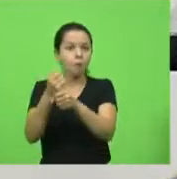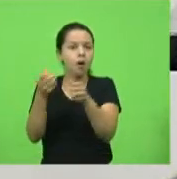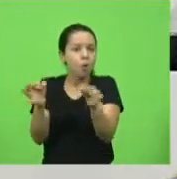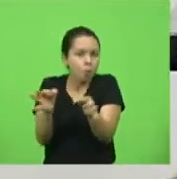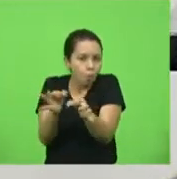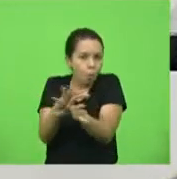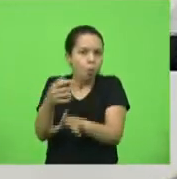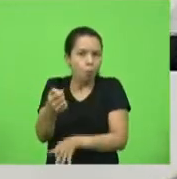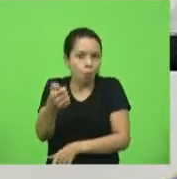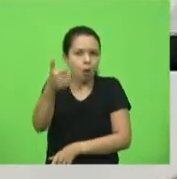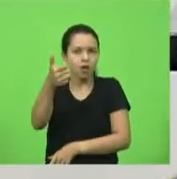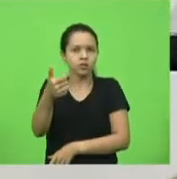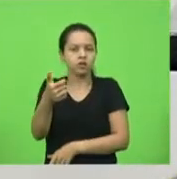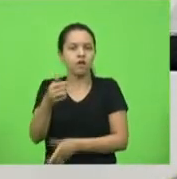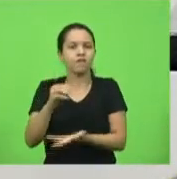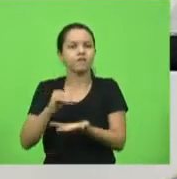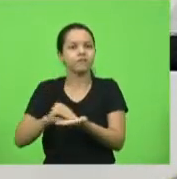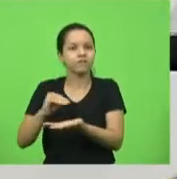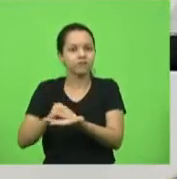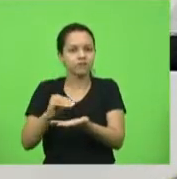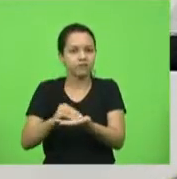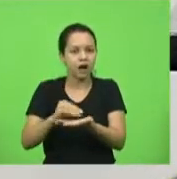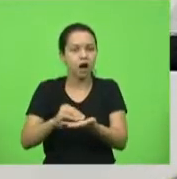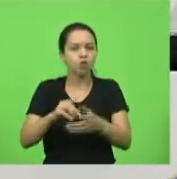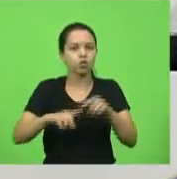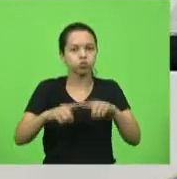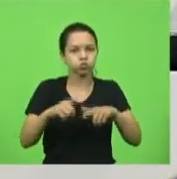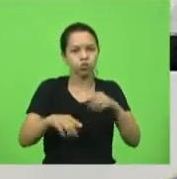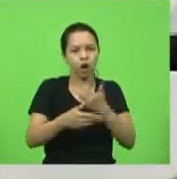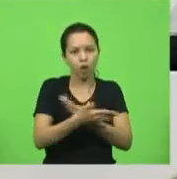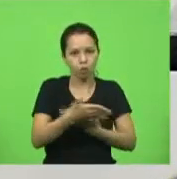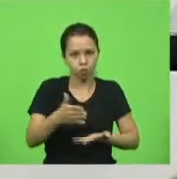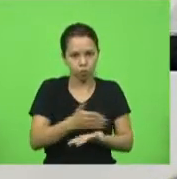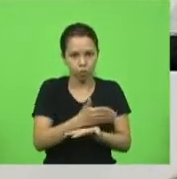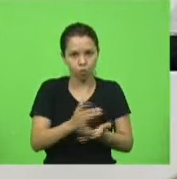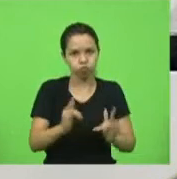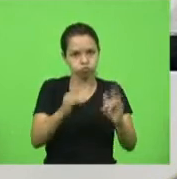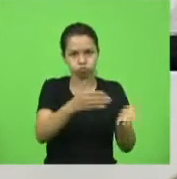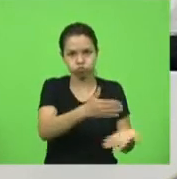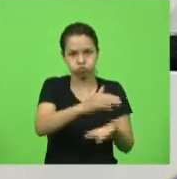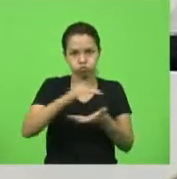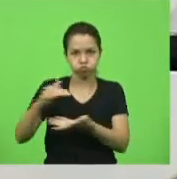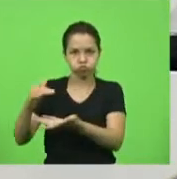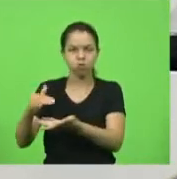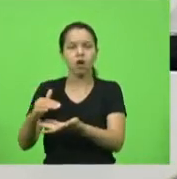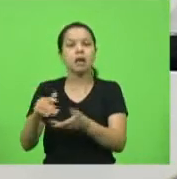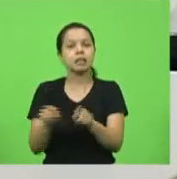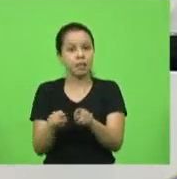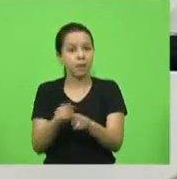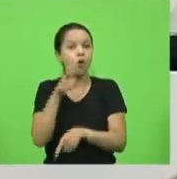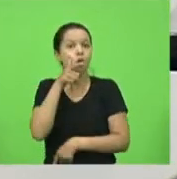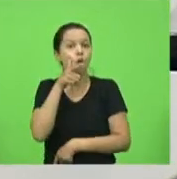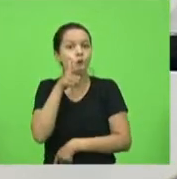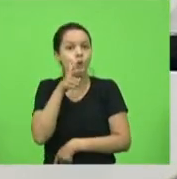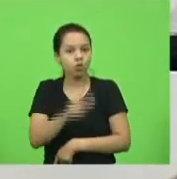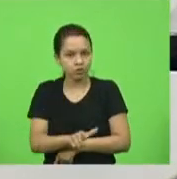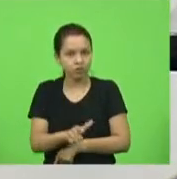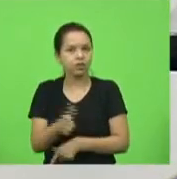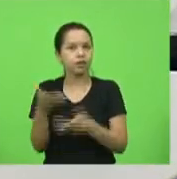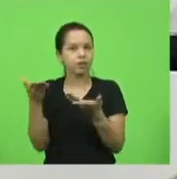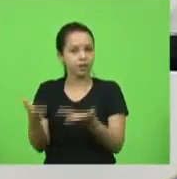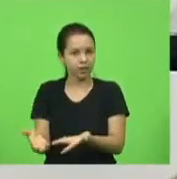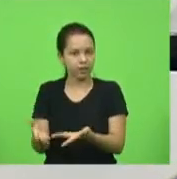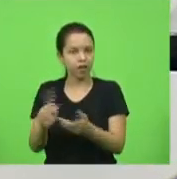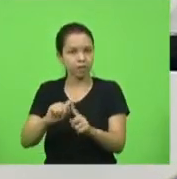Falta o mobiliário. E nós também conseguimos, neste educandário, o aditivo para que